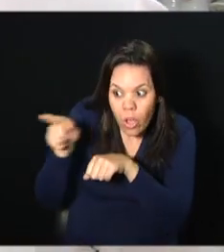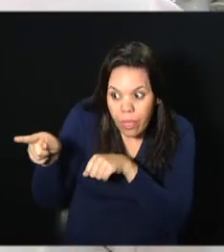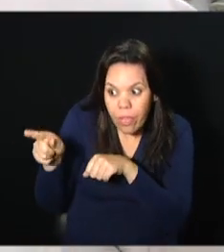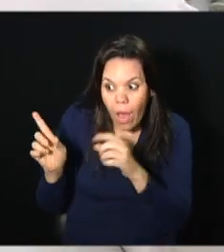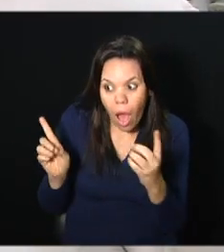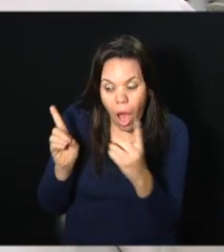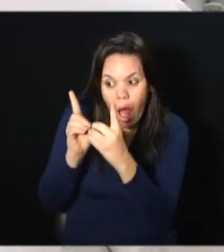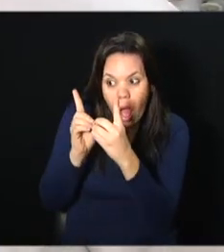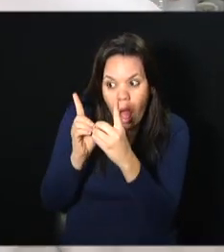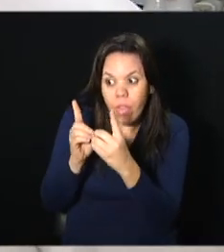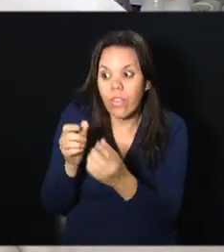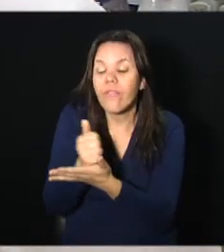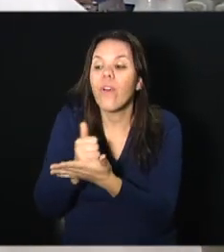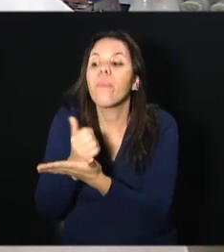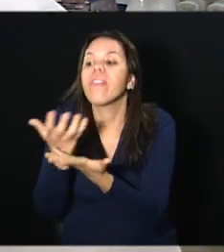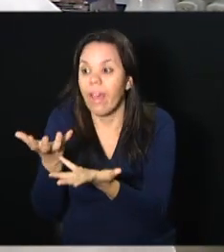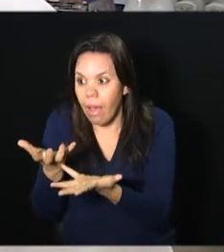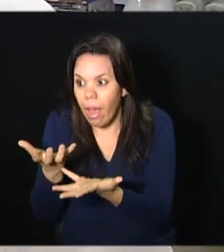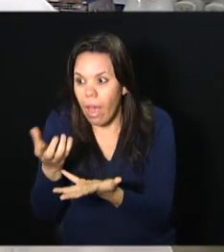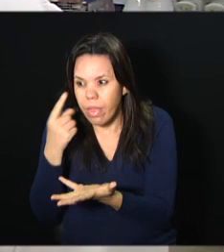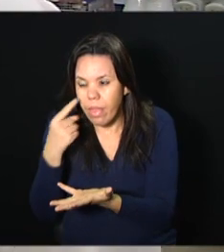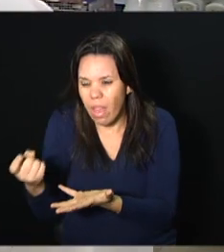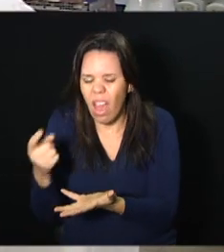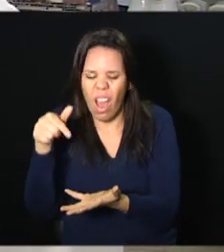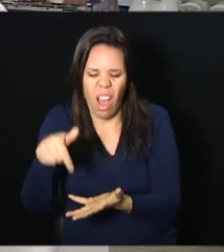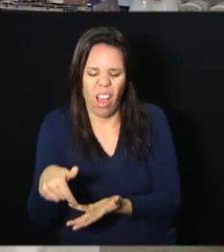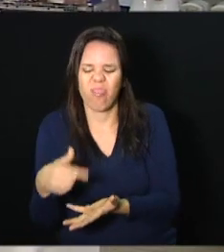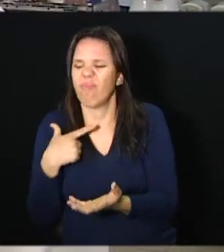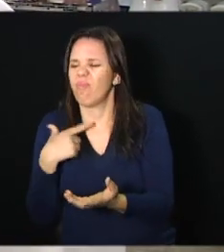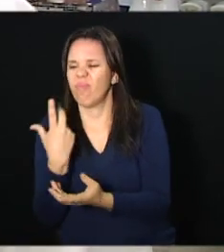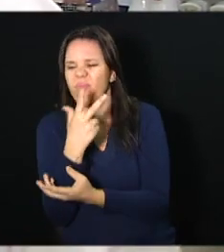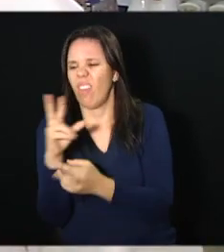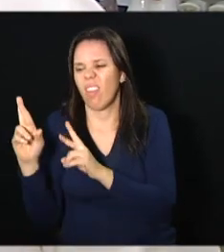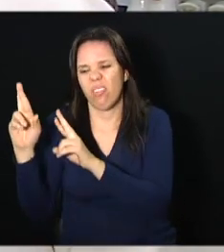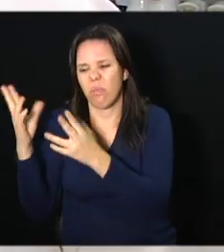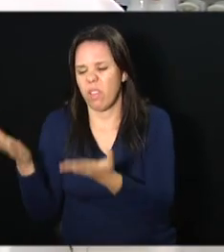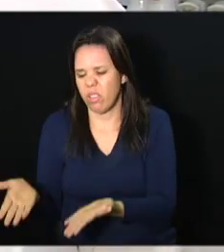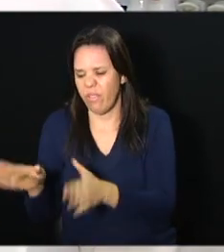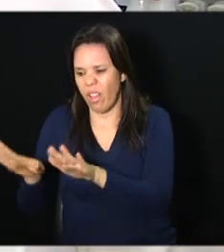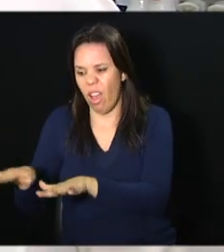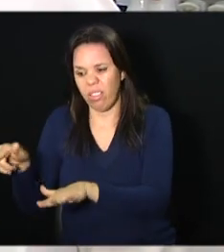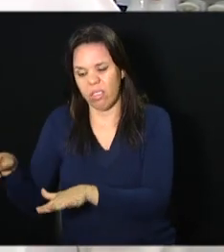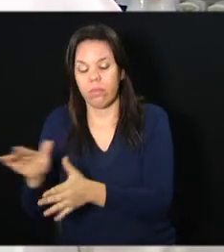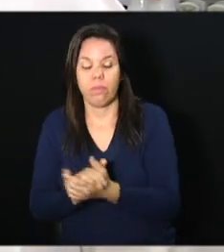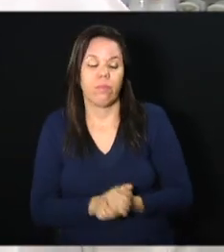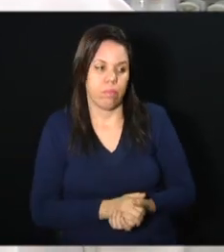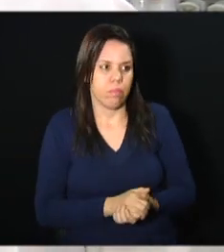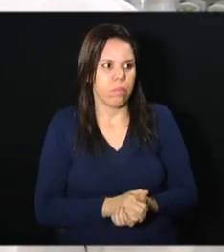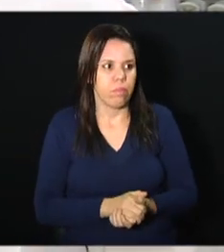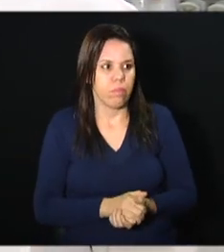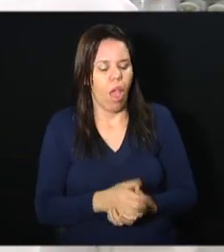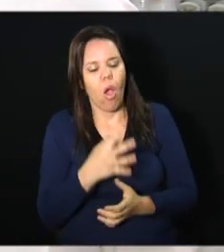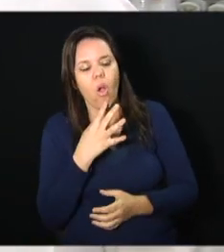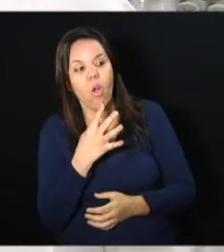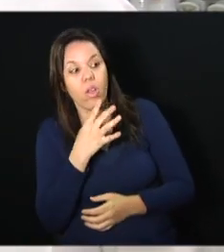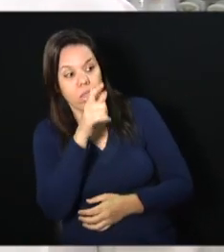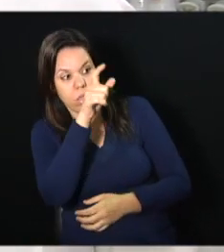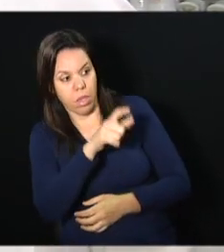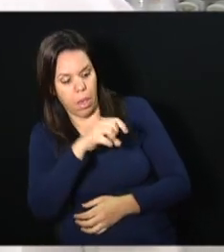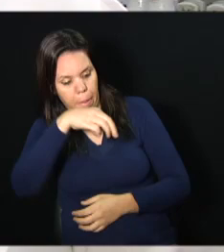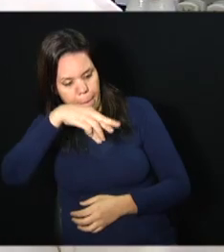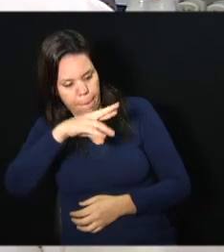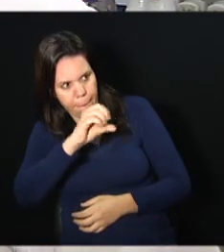interesse? Eu falei, eu tenho, porque eu não estou vendo muita perspectiva para mim. E aí eu conheci o Marcos, ele me